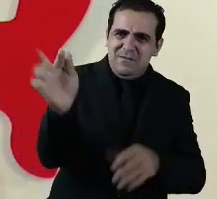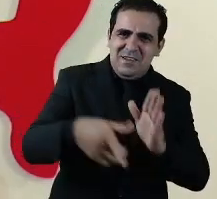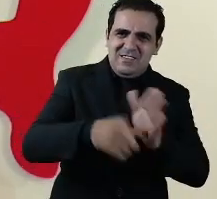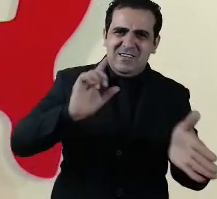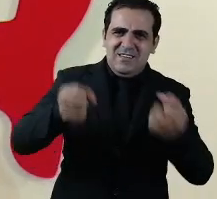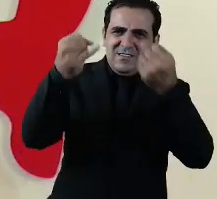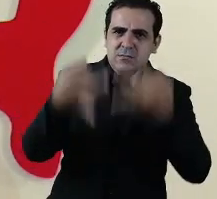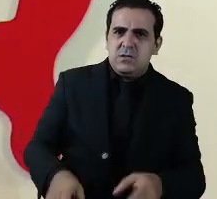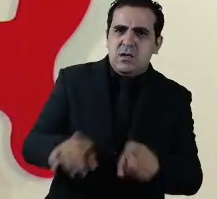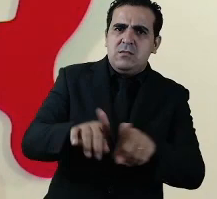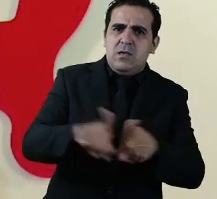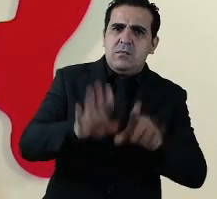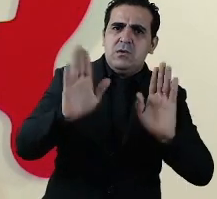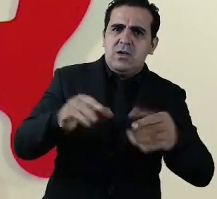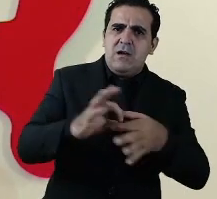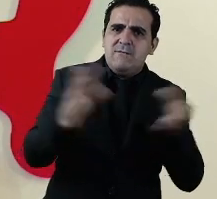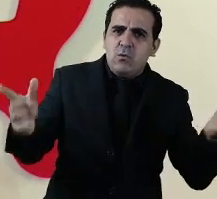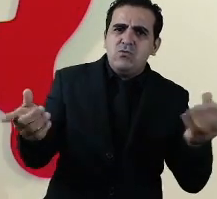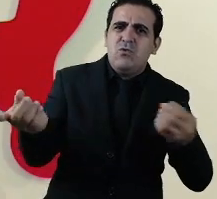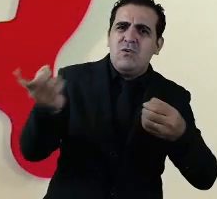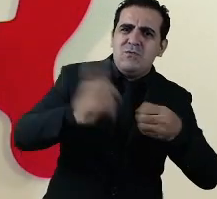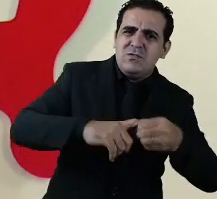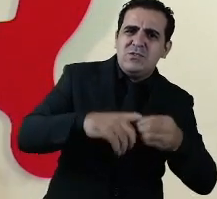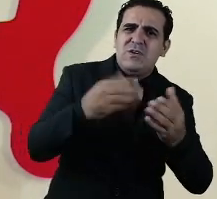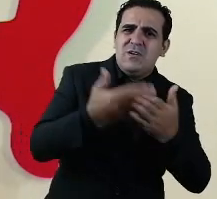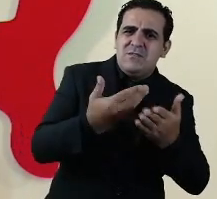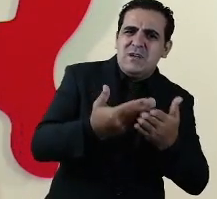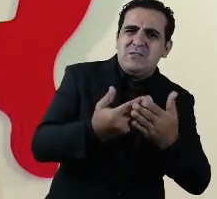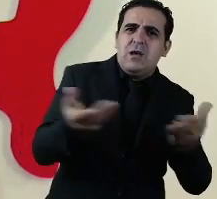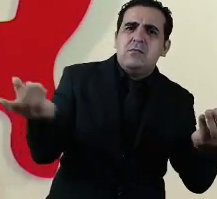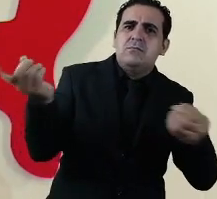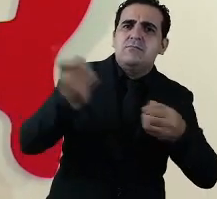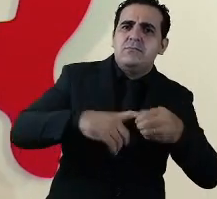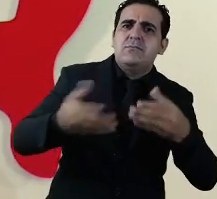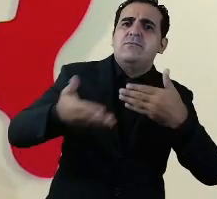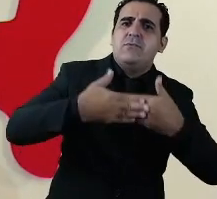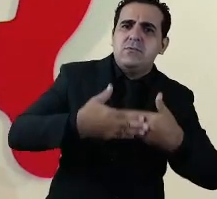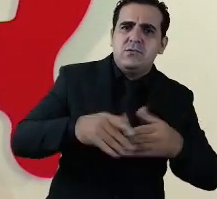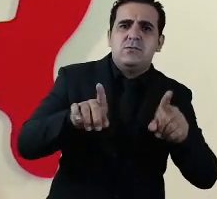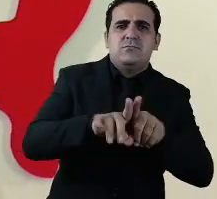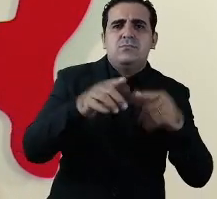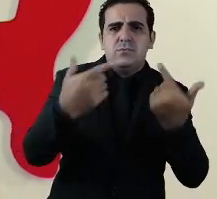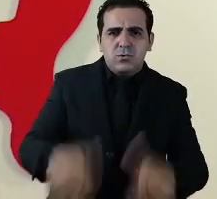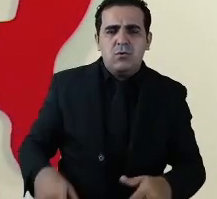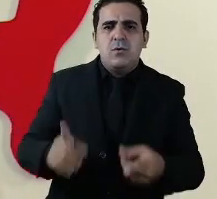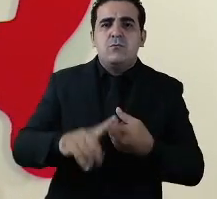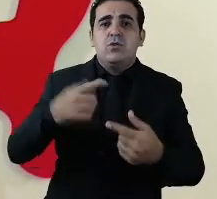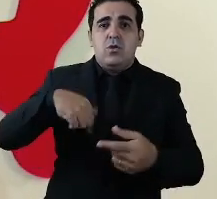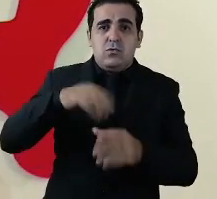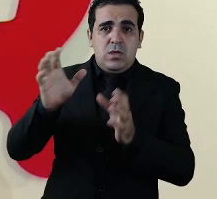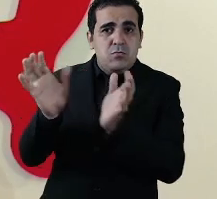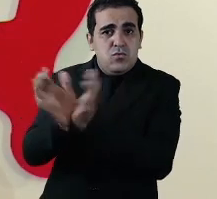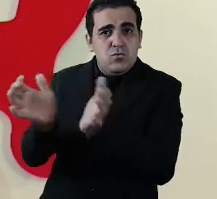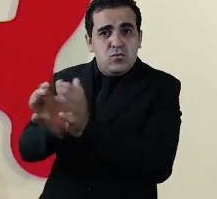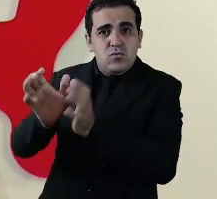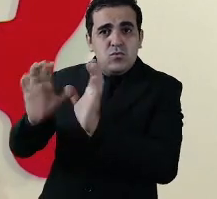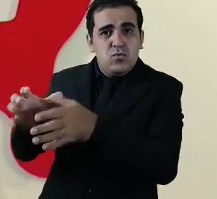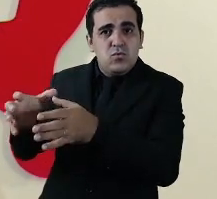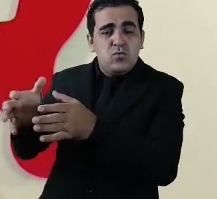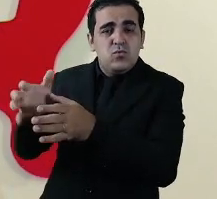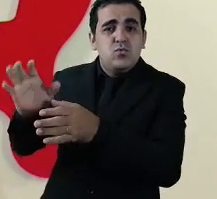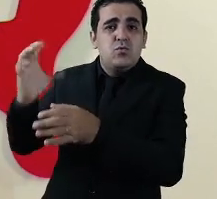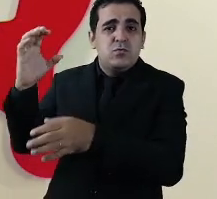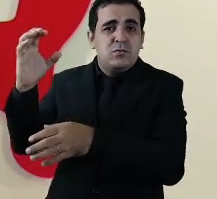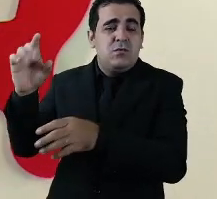uma dificuldade então nós estamos todos os dias eu, a minha equipe nós temos um comitê científico composto